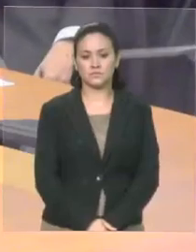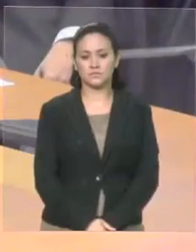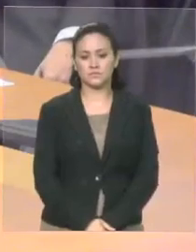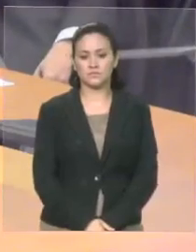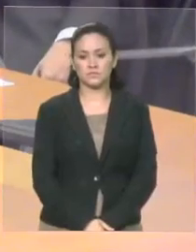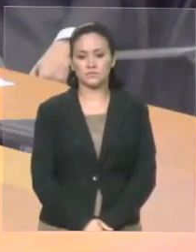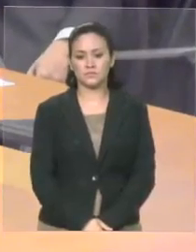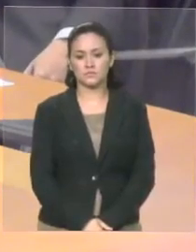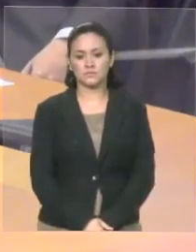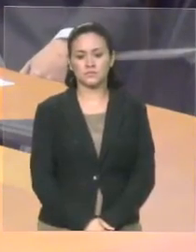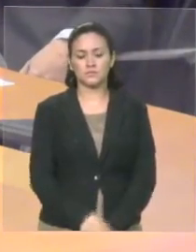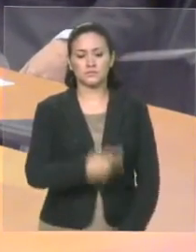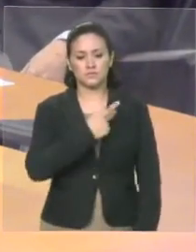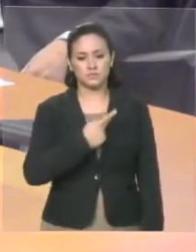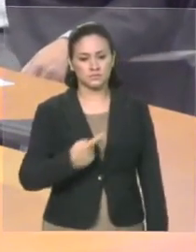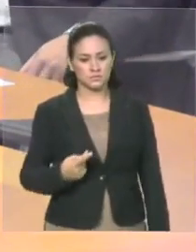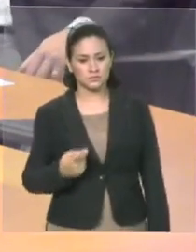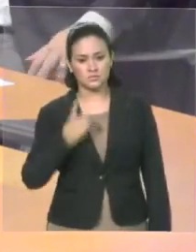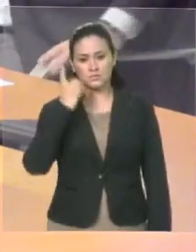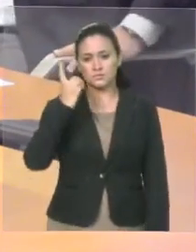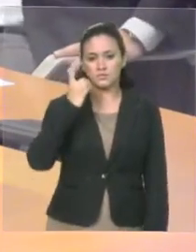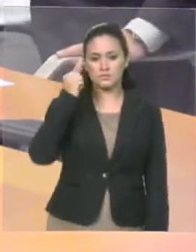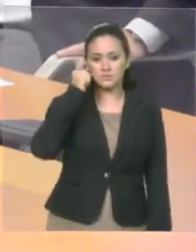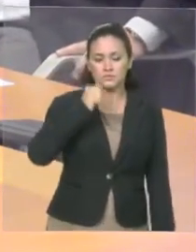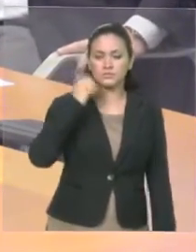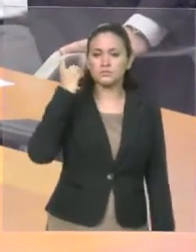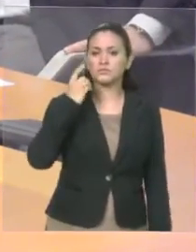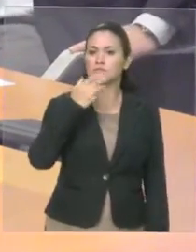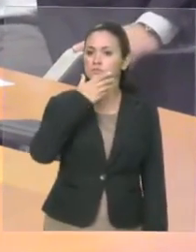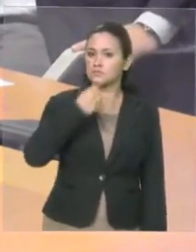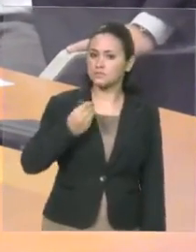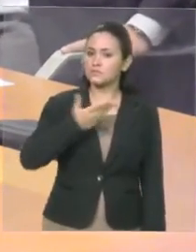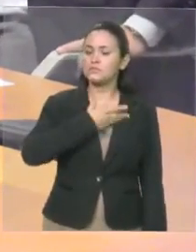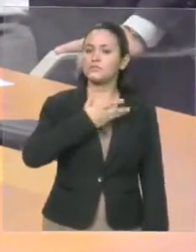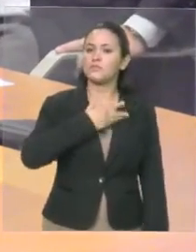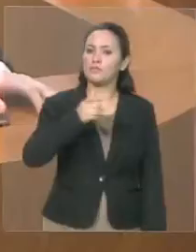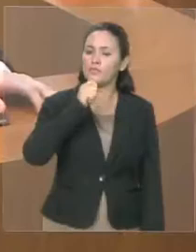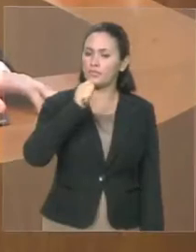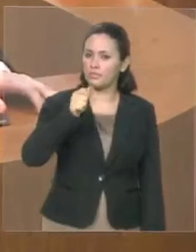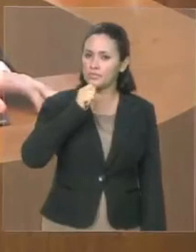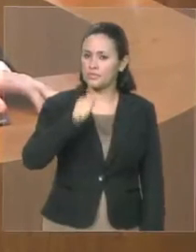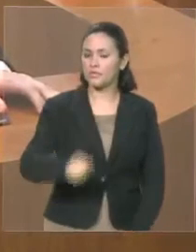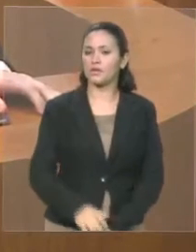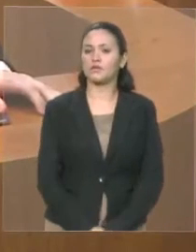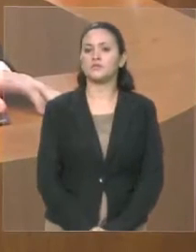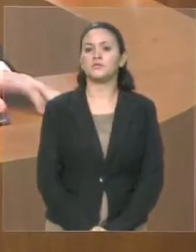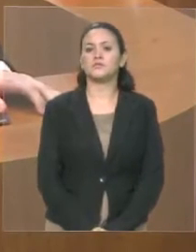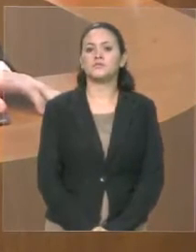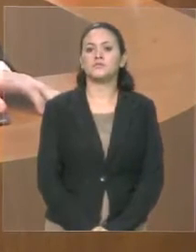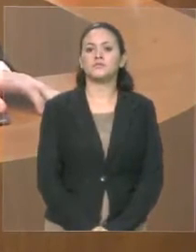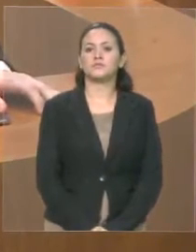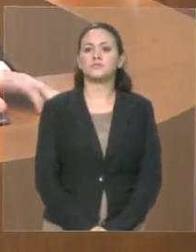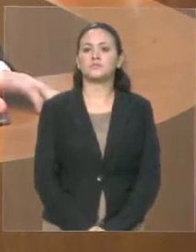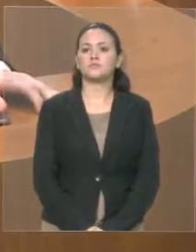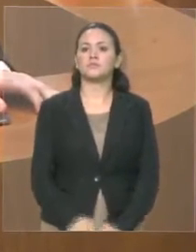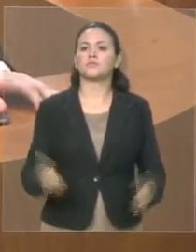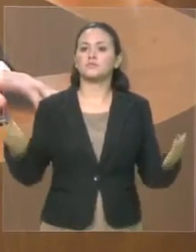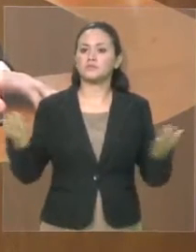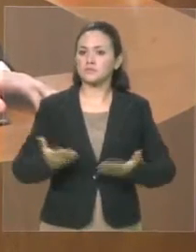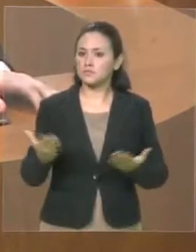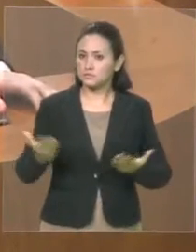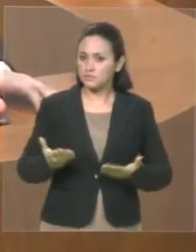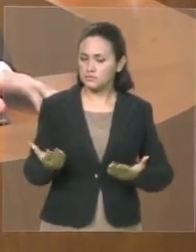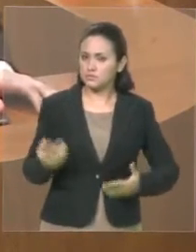Senhor Presidente, senhores deputados, senhoras deputadas, colegas jornalistas, hoje venho à tribuna